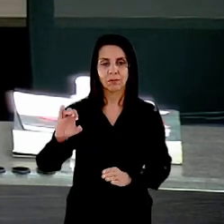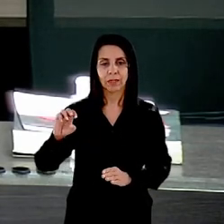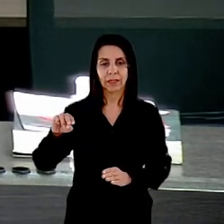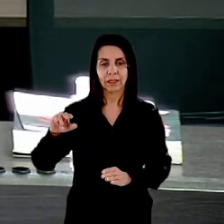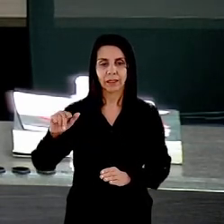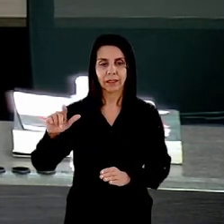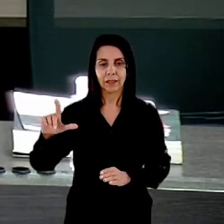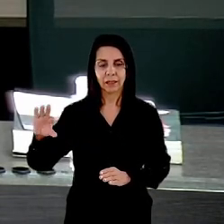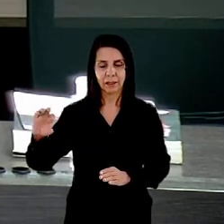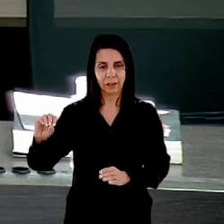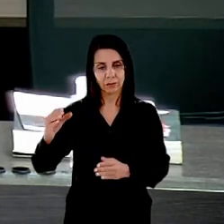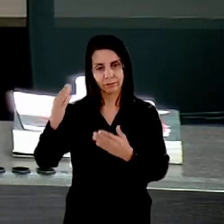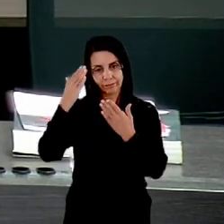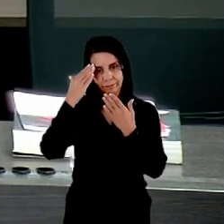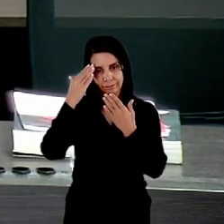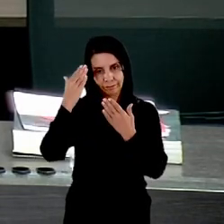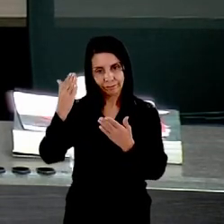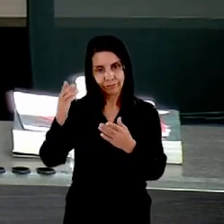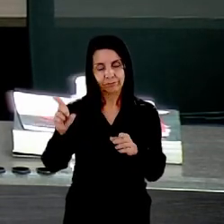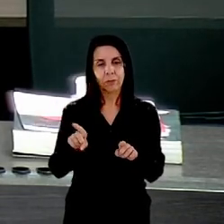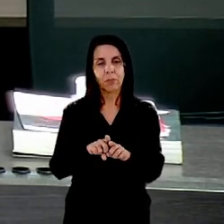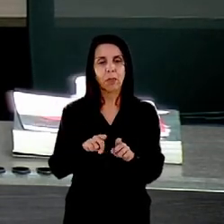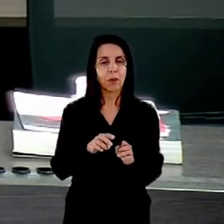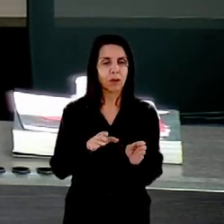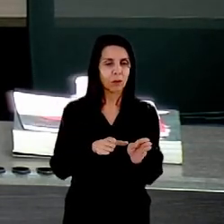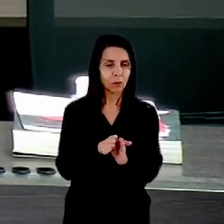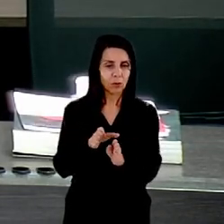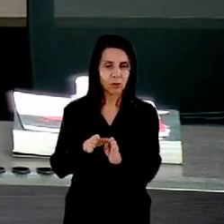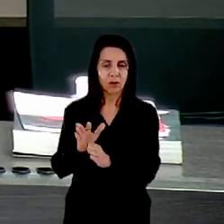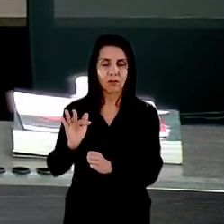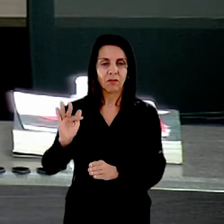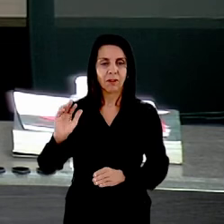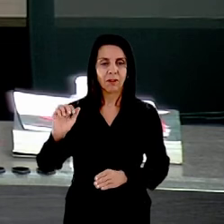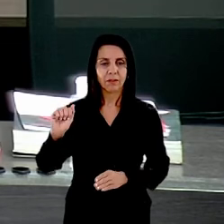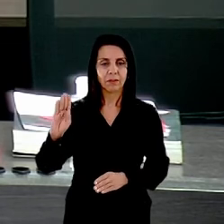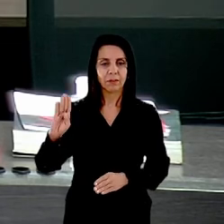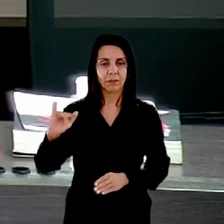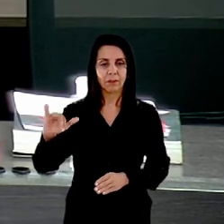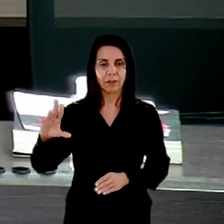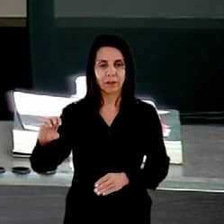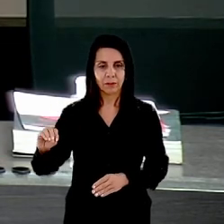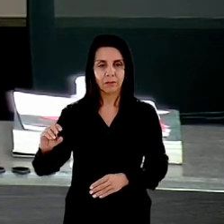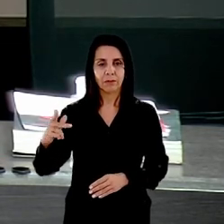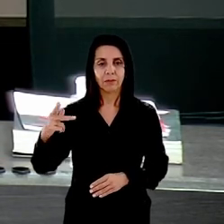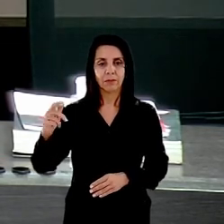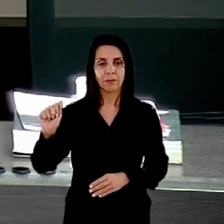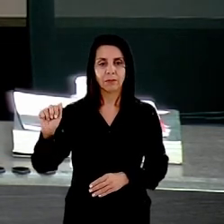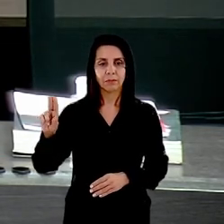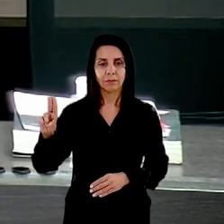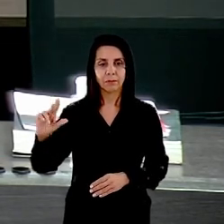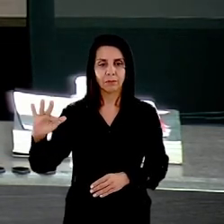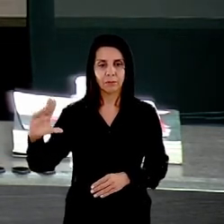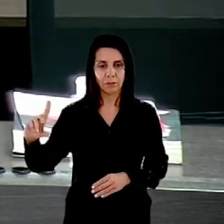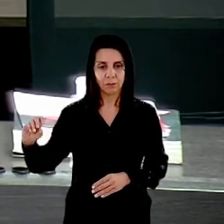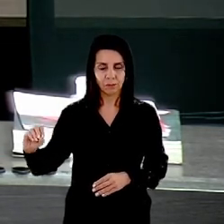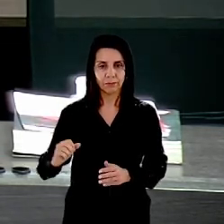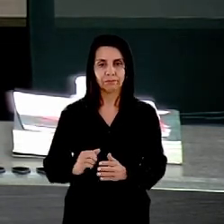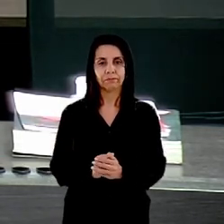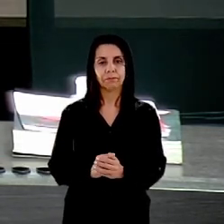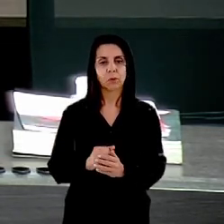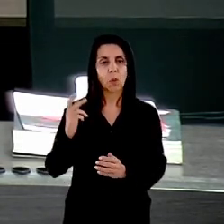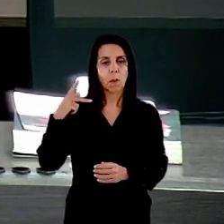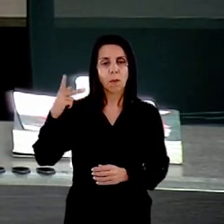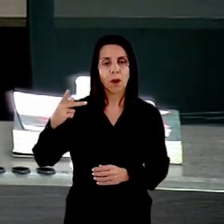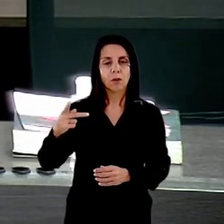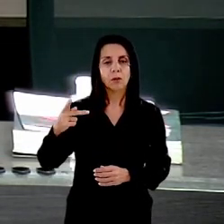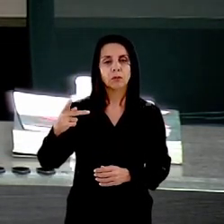intermédio também agradeço a presença dos conselheiros Fabiano Jaibe Paulo Passos aos senhores procuradores gerais